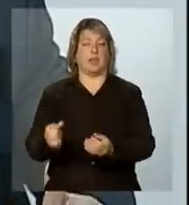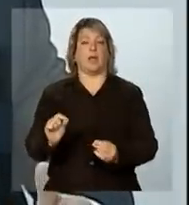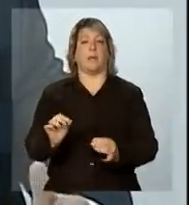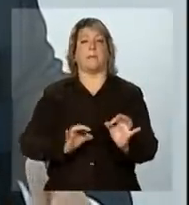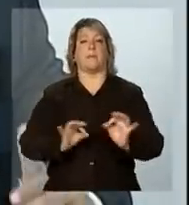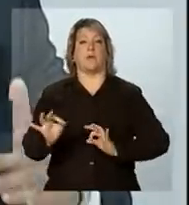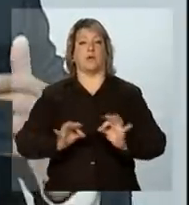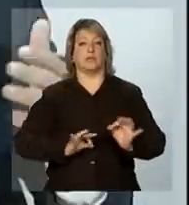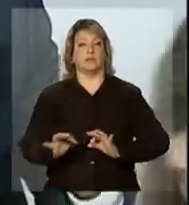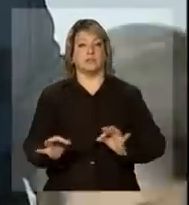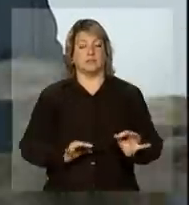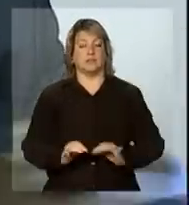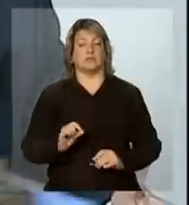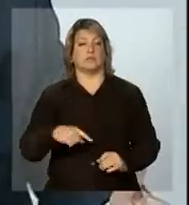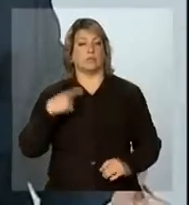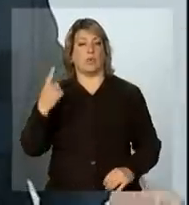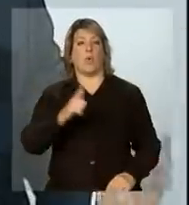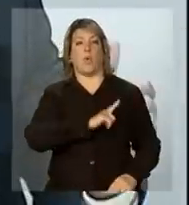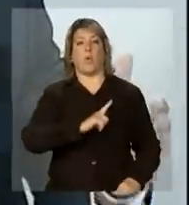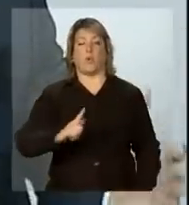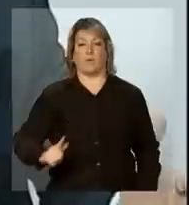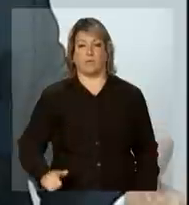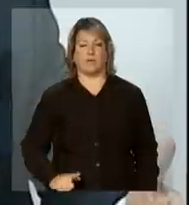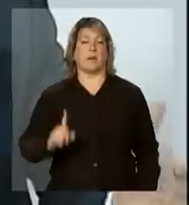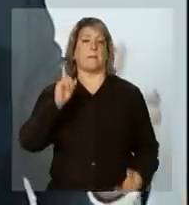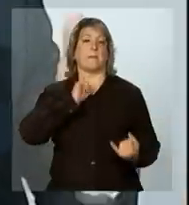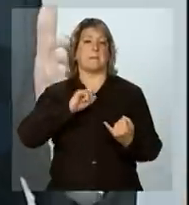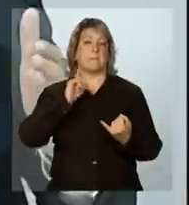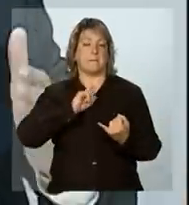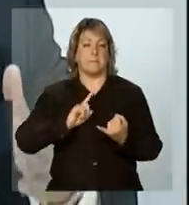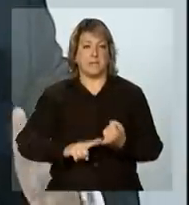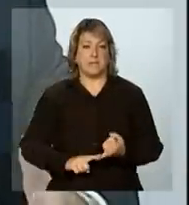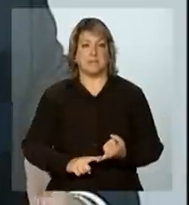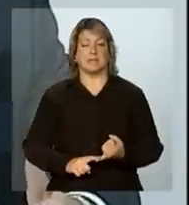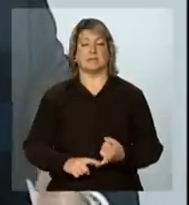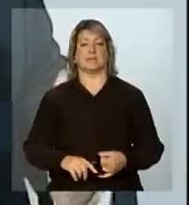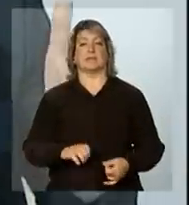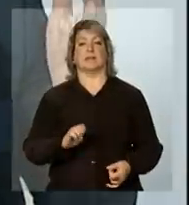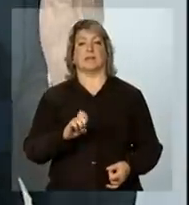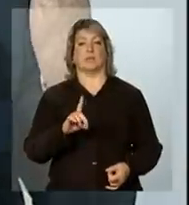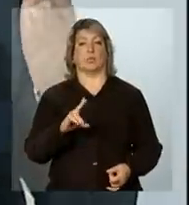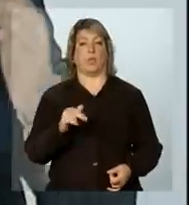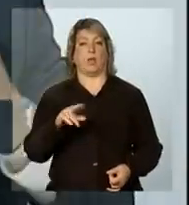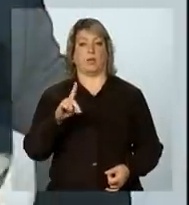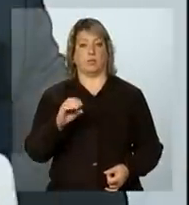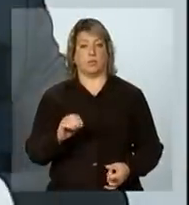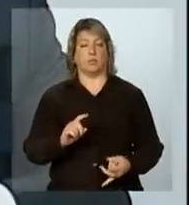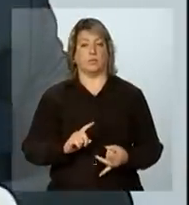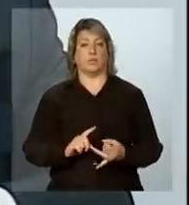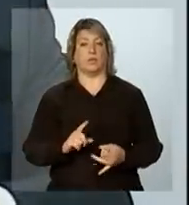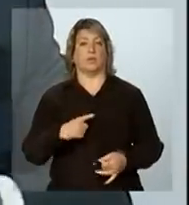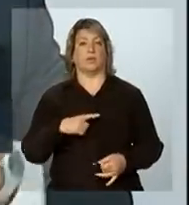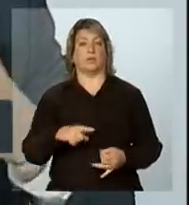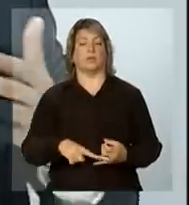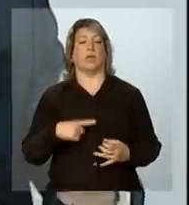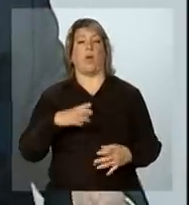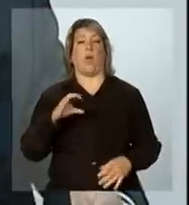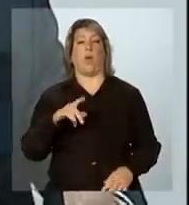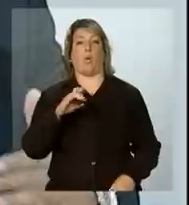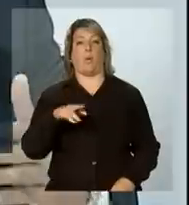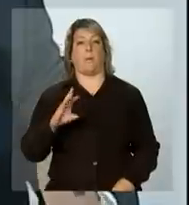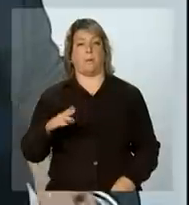consenso dos governadores de Minas Gerais, Eduardo Campos, Colombo, aqui, nós